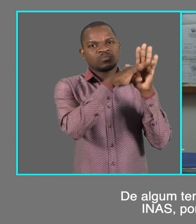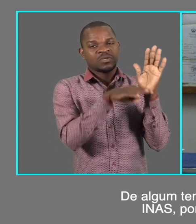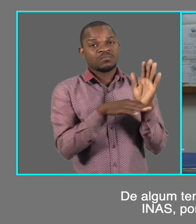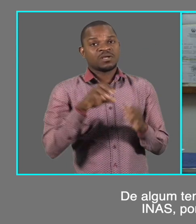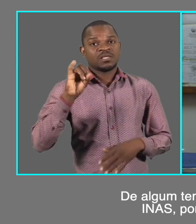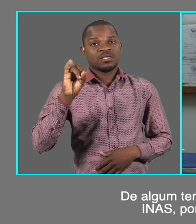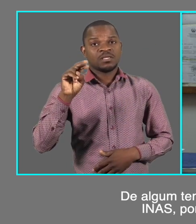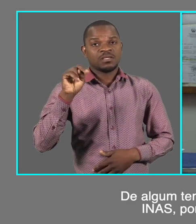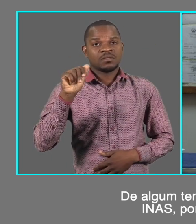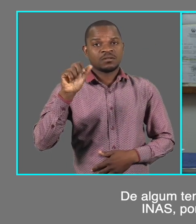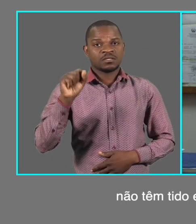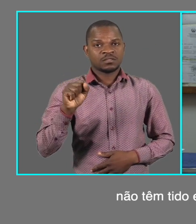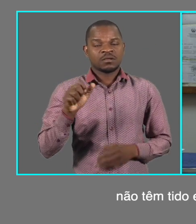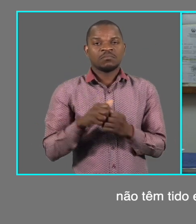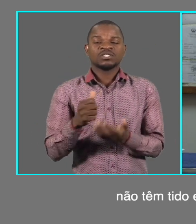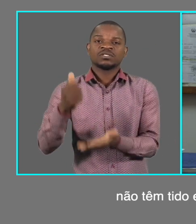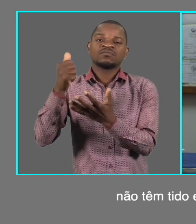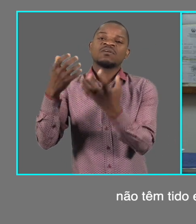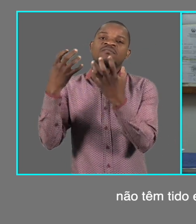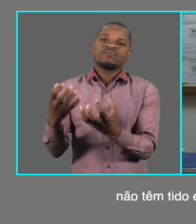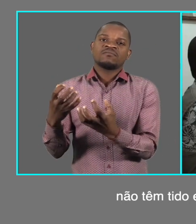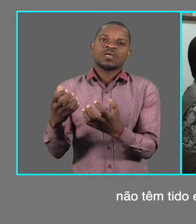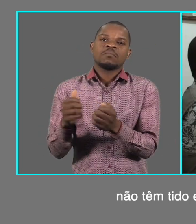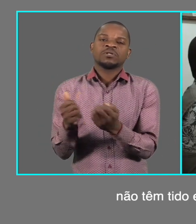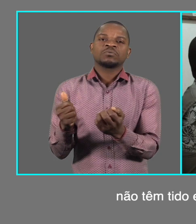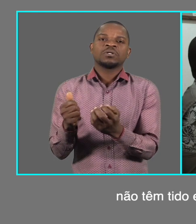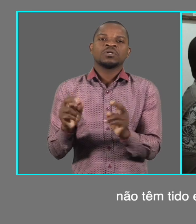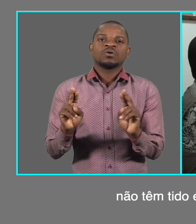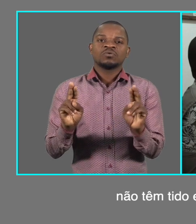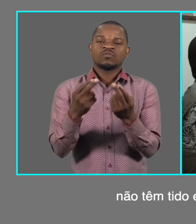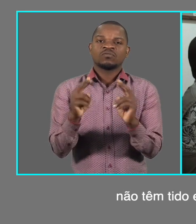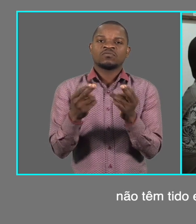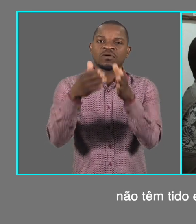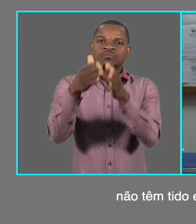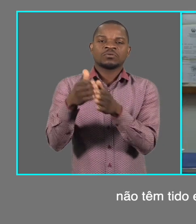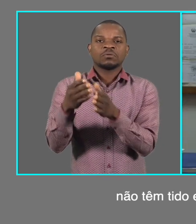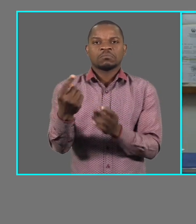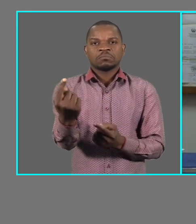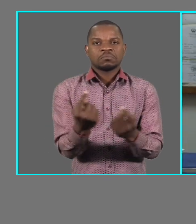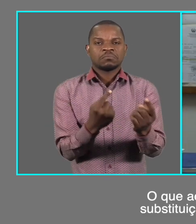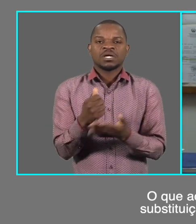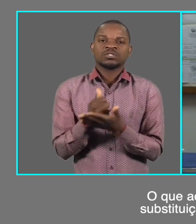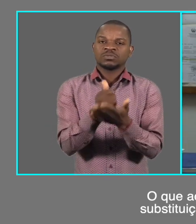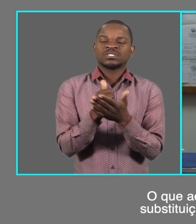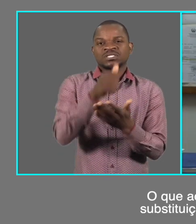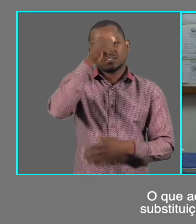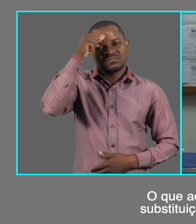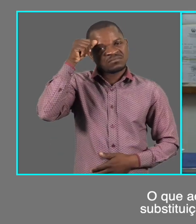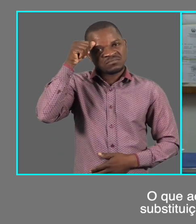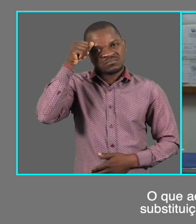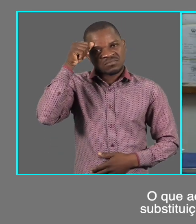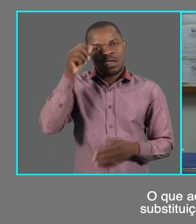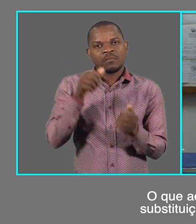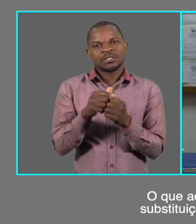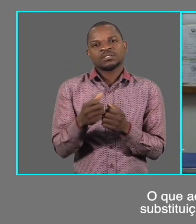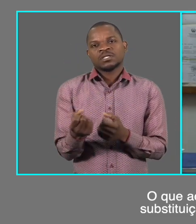por insuficiência de recursos não têm tido entrada de novos beneficiários. que na verdade acontece